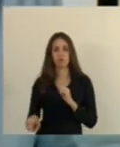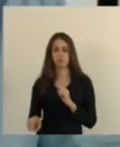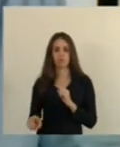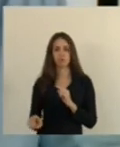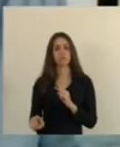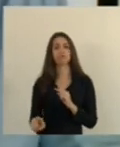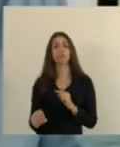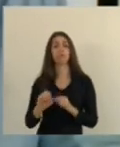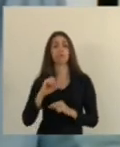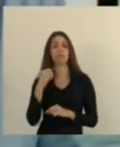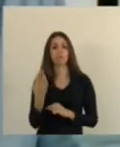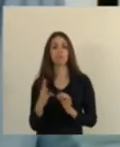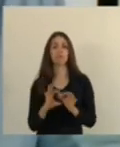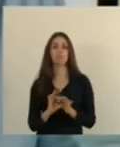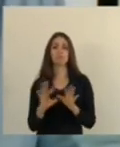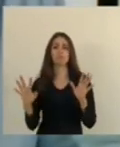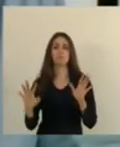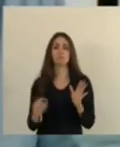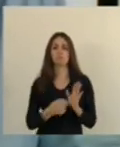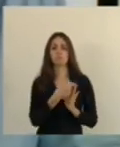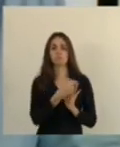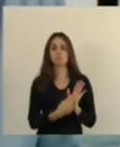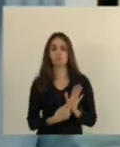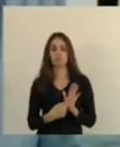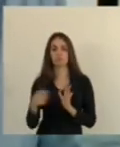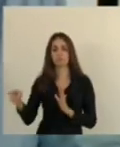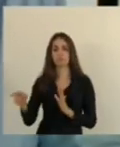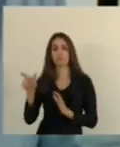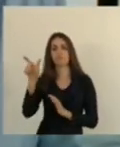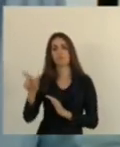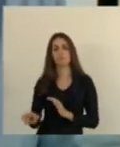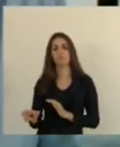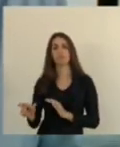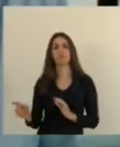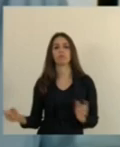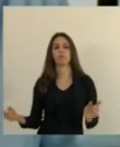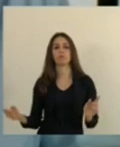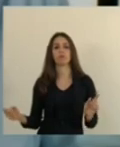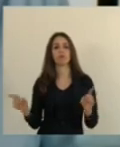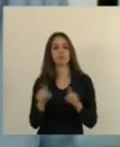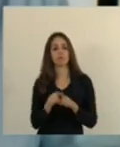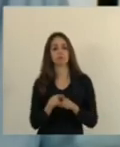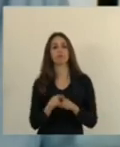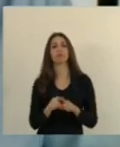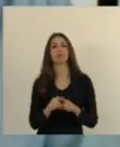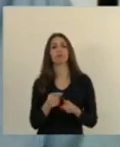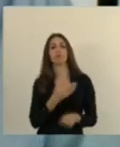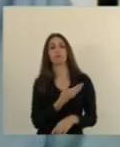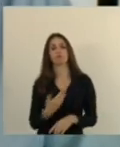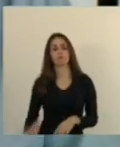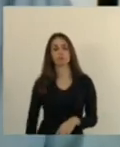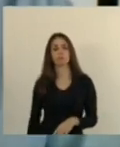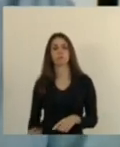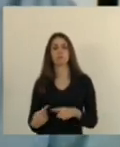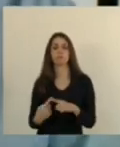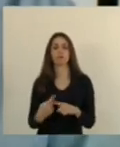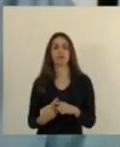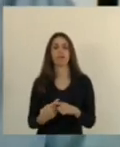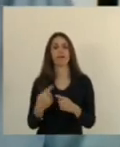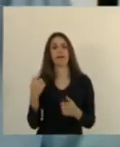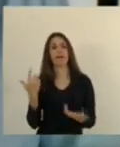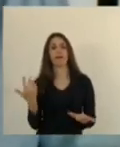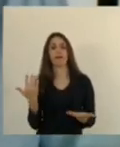autorização por escrito do órgão e ou do poder público que aí no meu entender a gente acaba com a